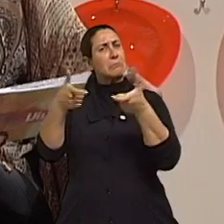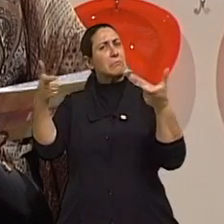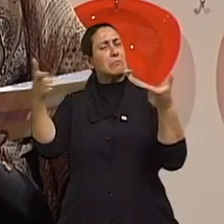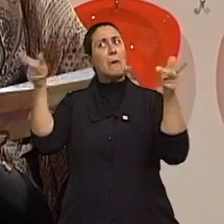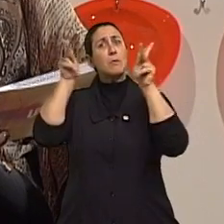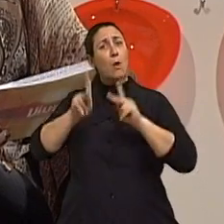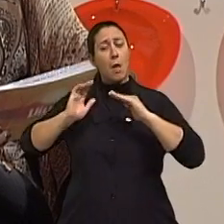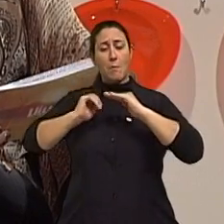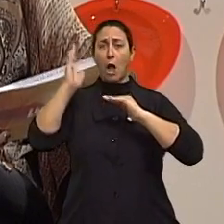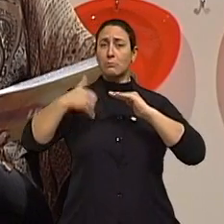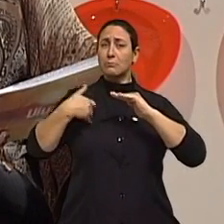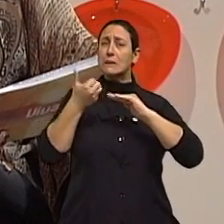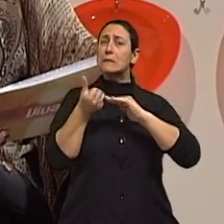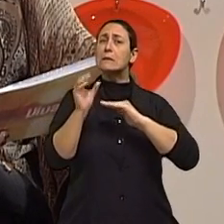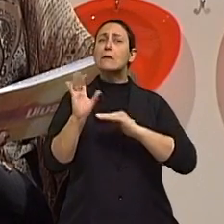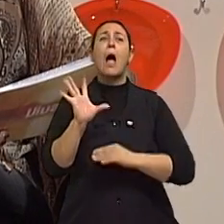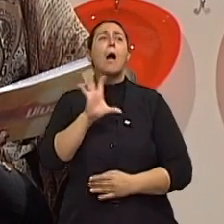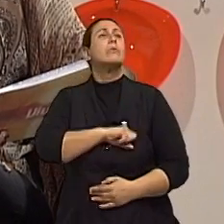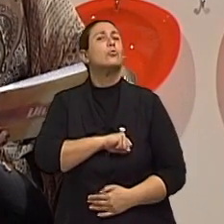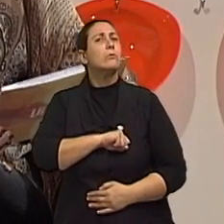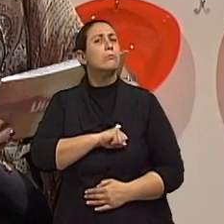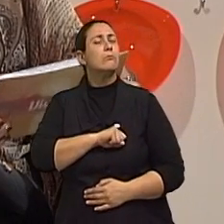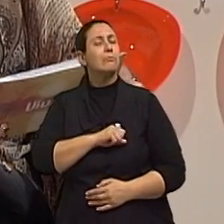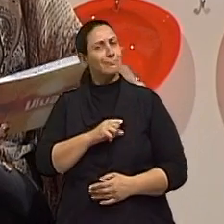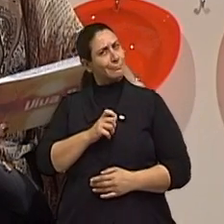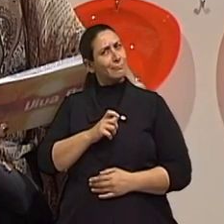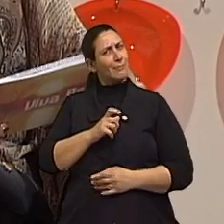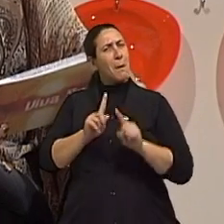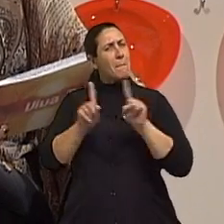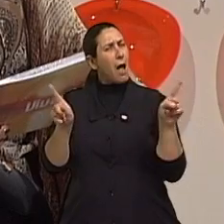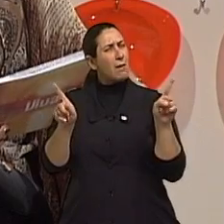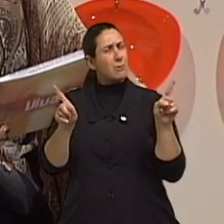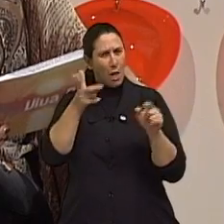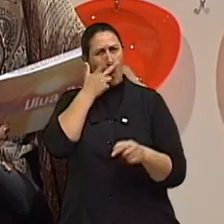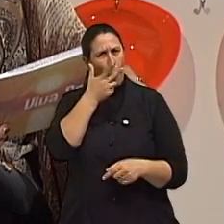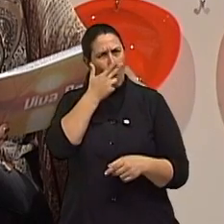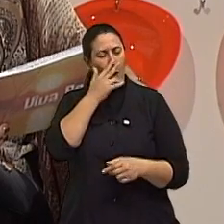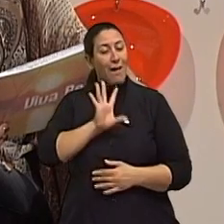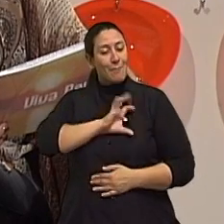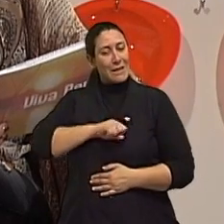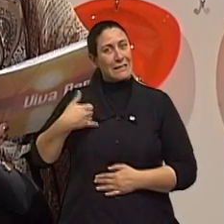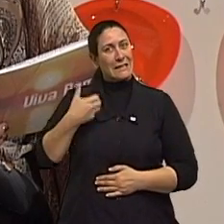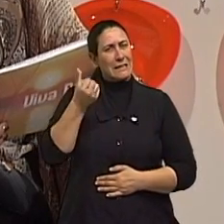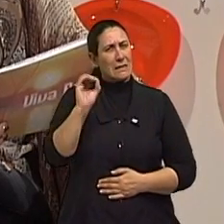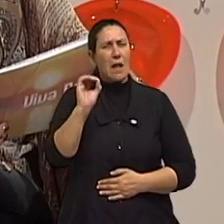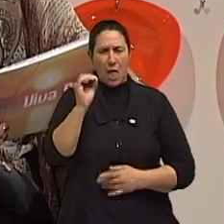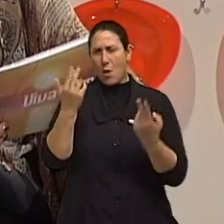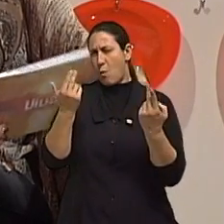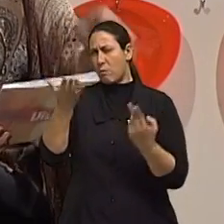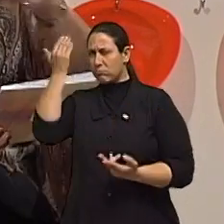com mais de 60 anos se apaixonarem, sabiam? Mas será que amamos da mesma forma de quando éramos